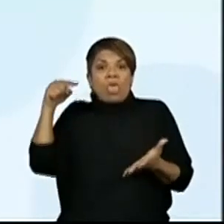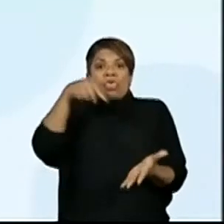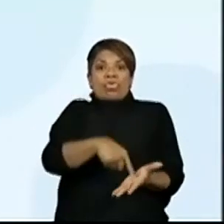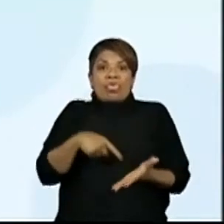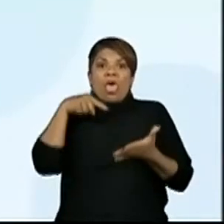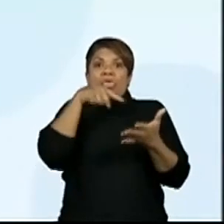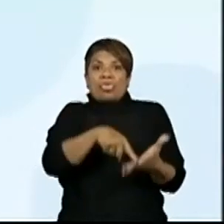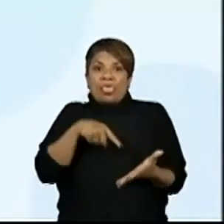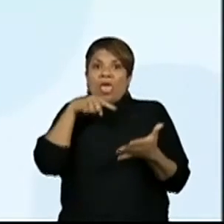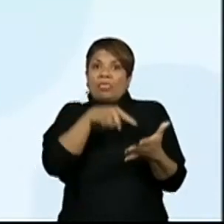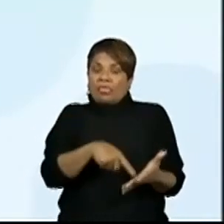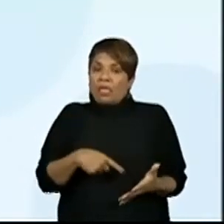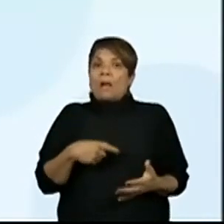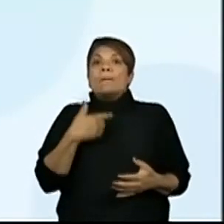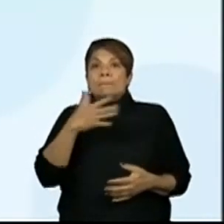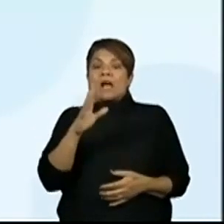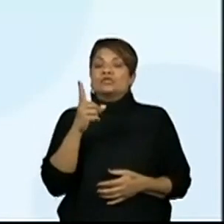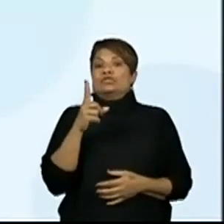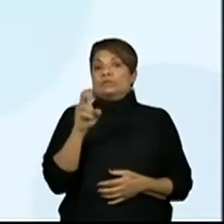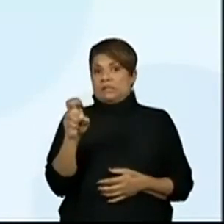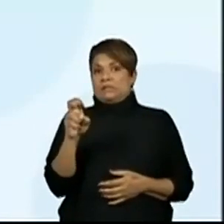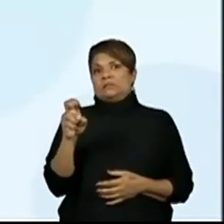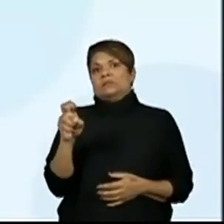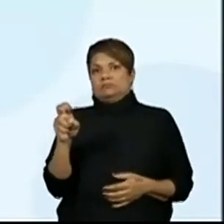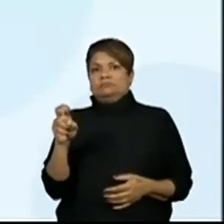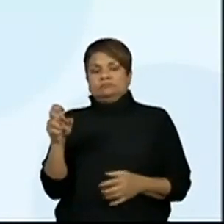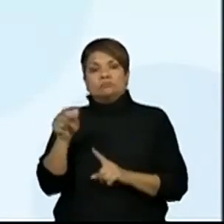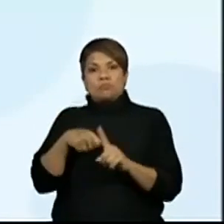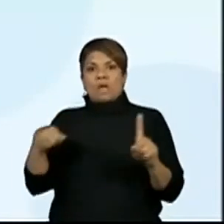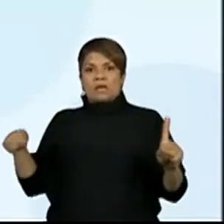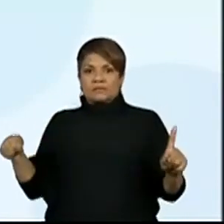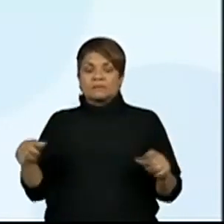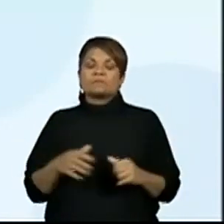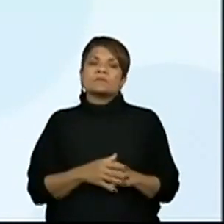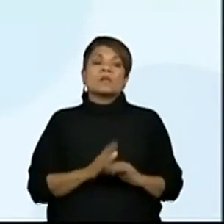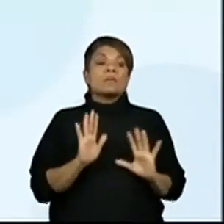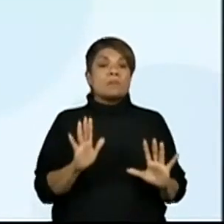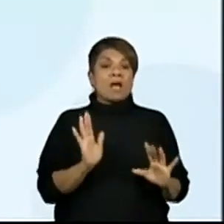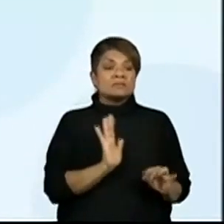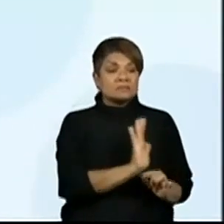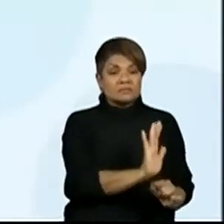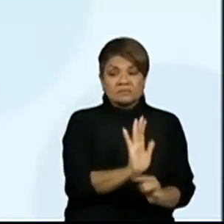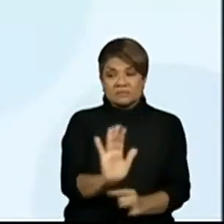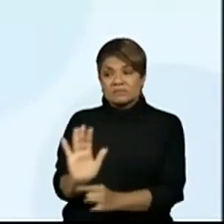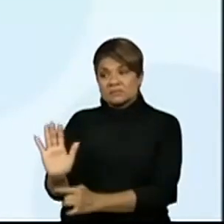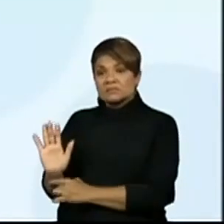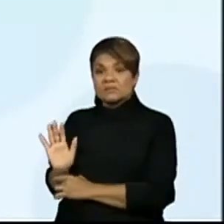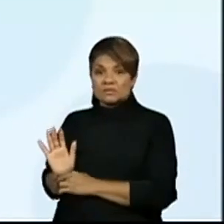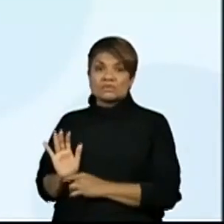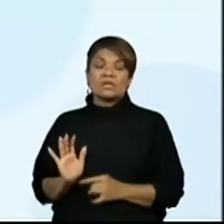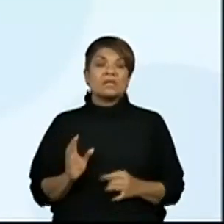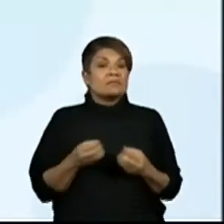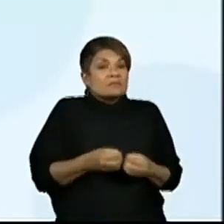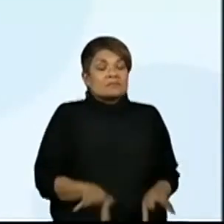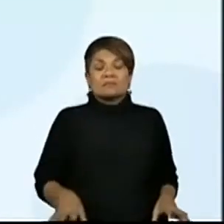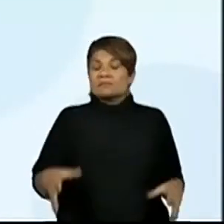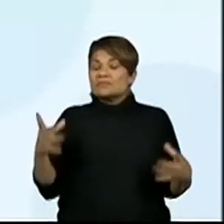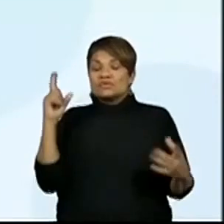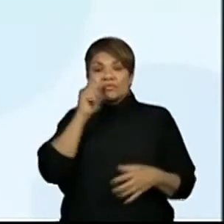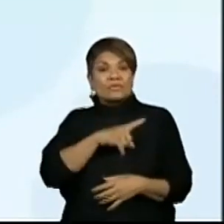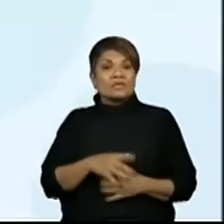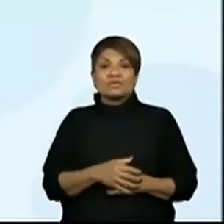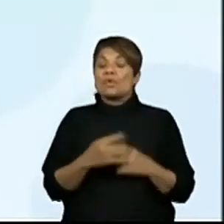por mês, porém, o auxílio a todas essas denúncias acaba sendo prejudicado,